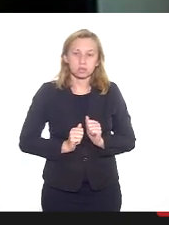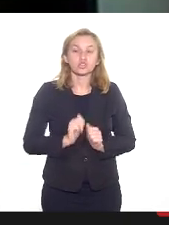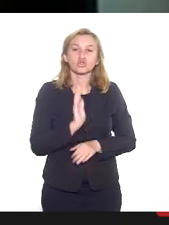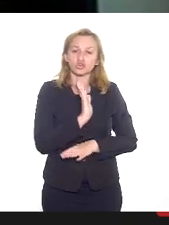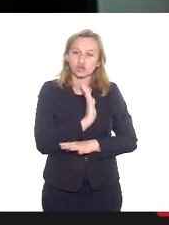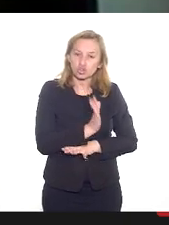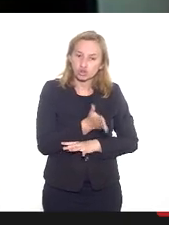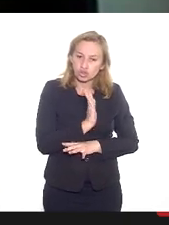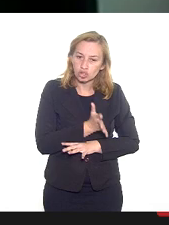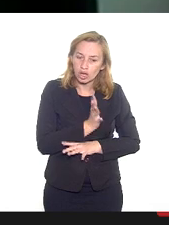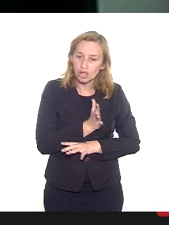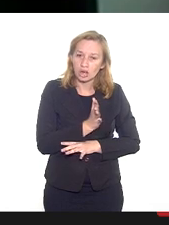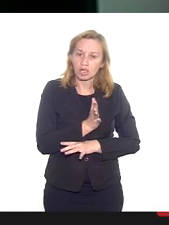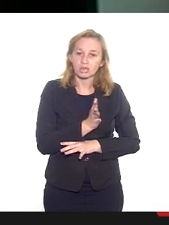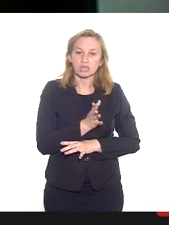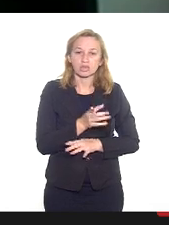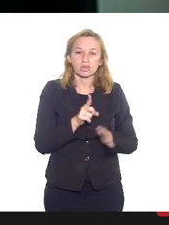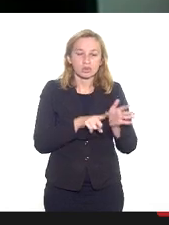está no nosso radar